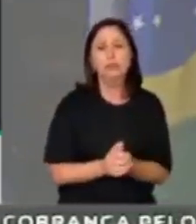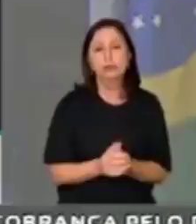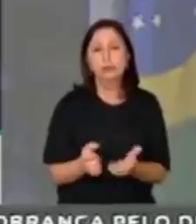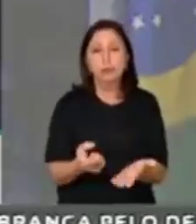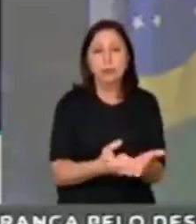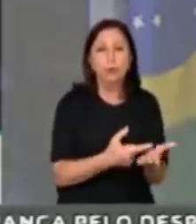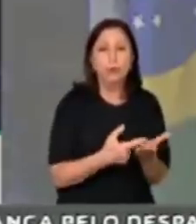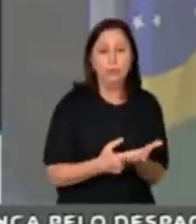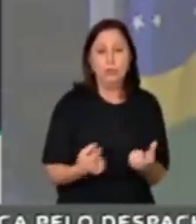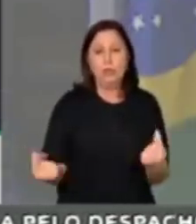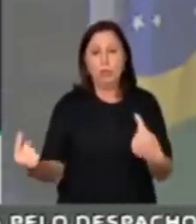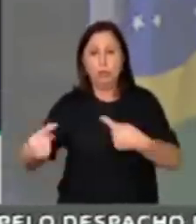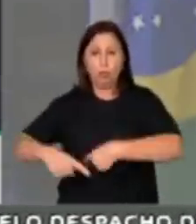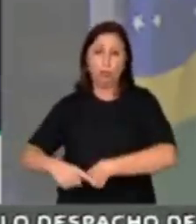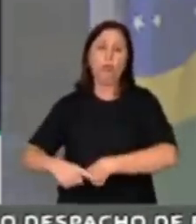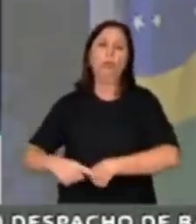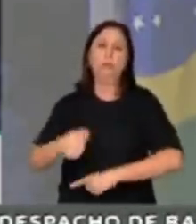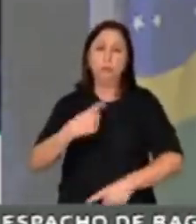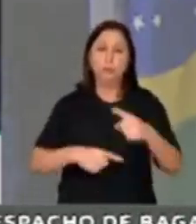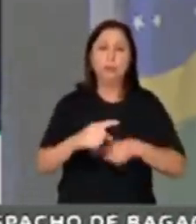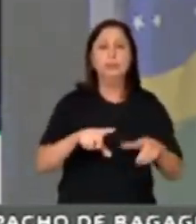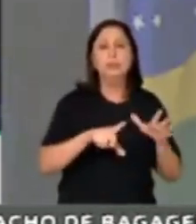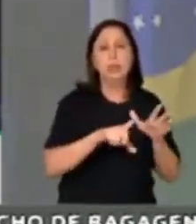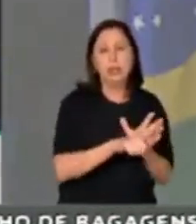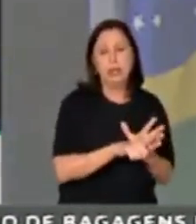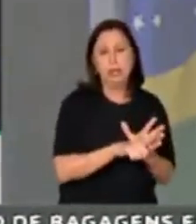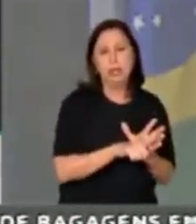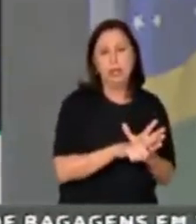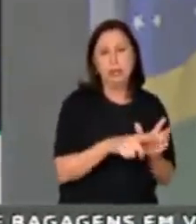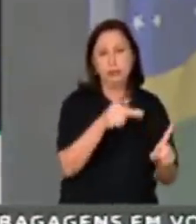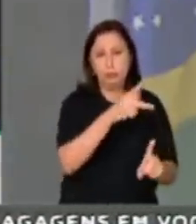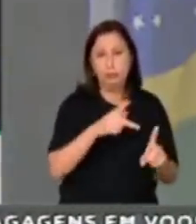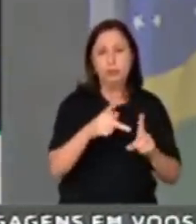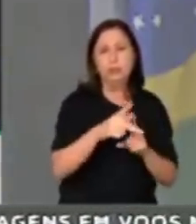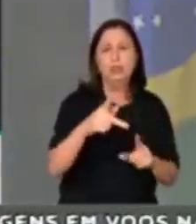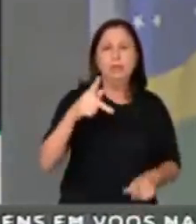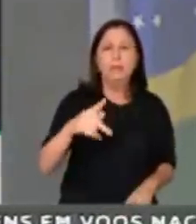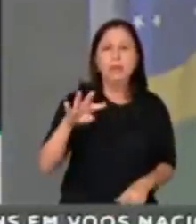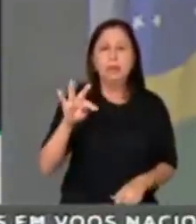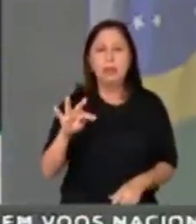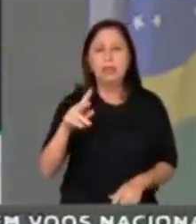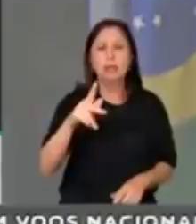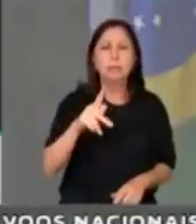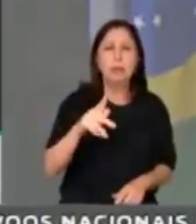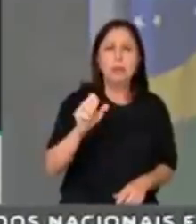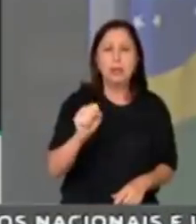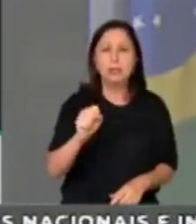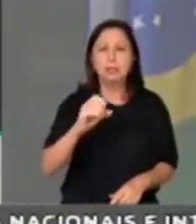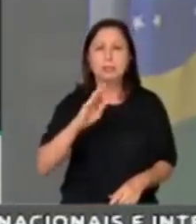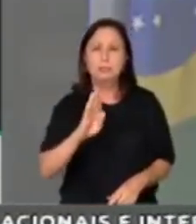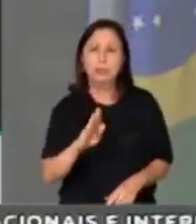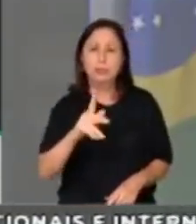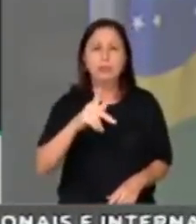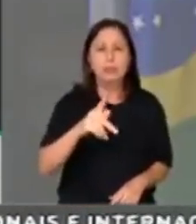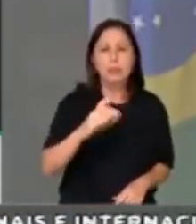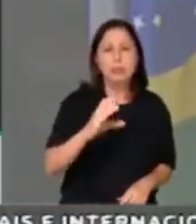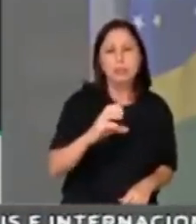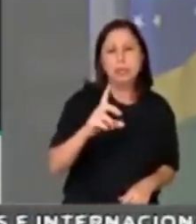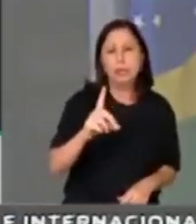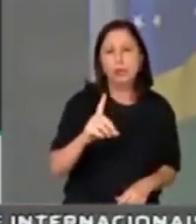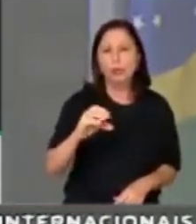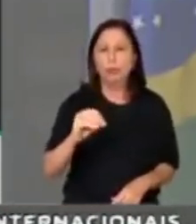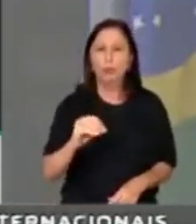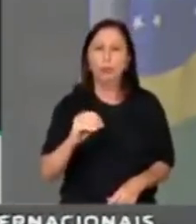contra a reforma previdenciária, o PT, o PDT, o PSB, o PCdoB, que são partidos que possuem